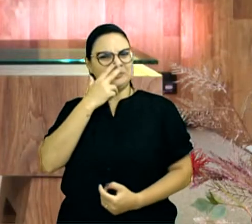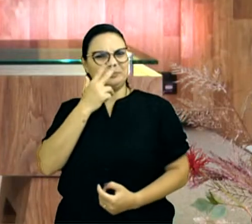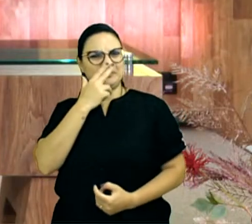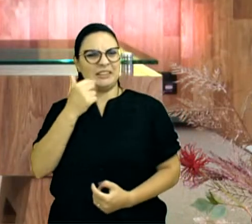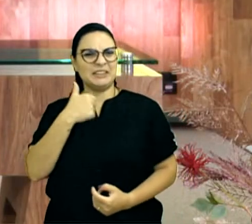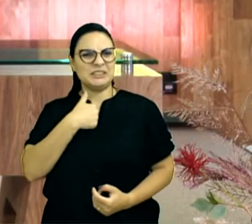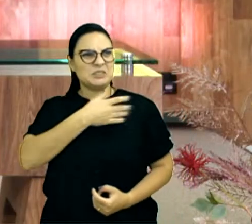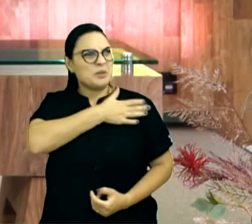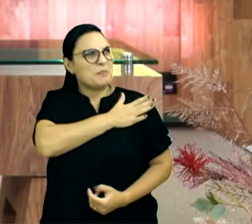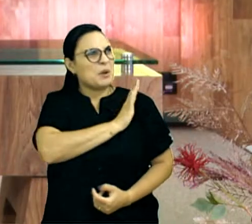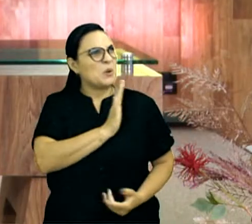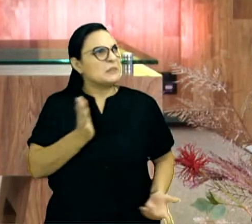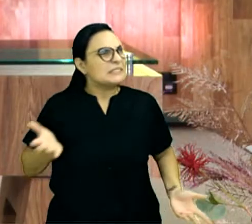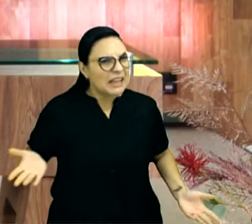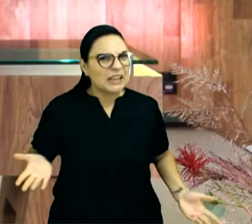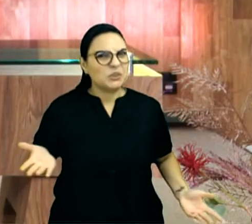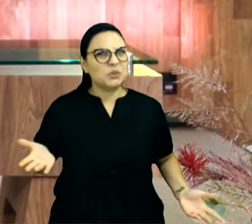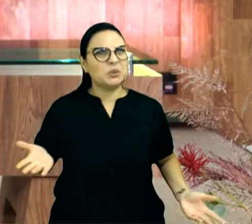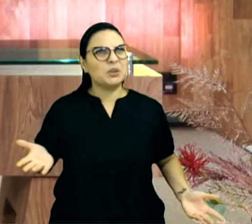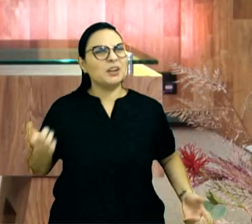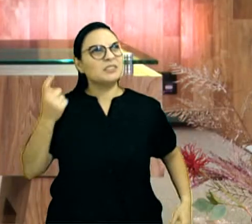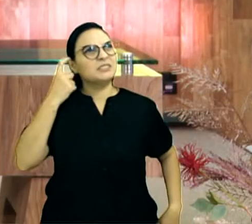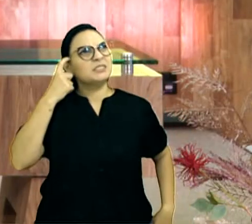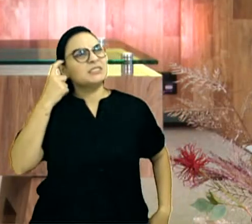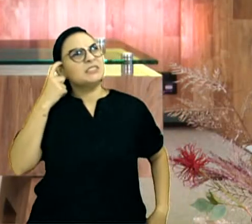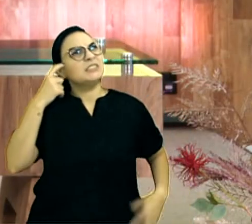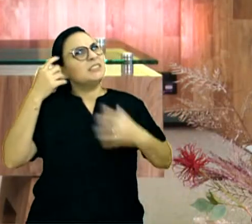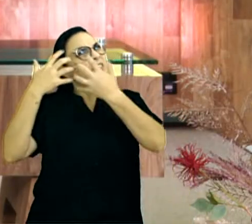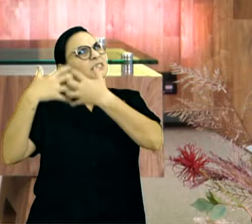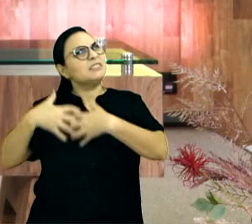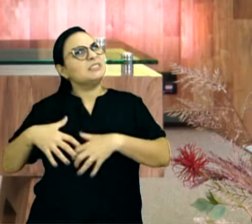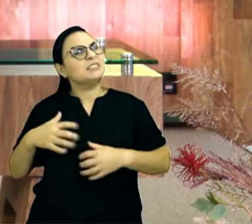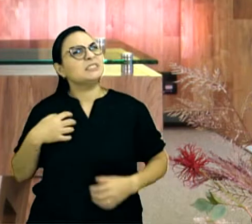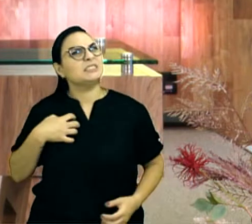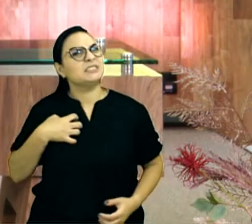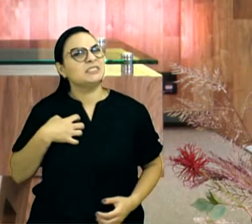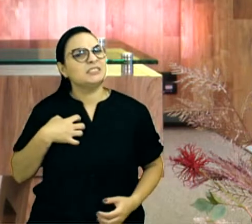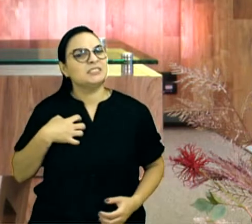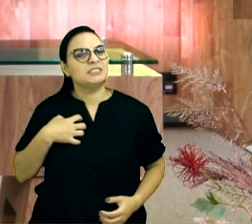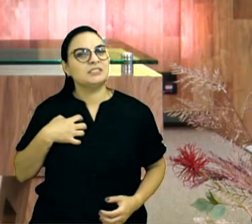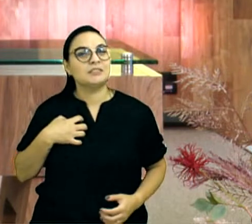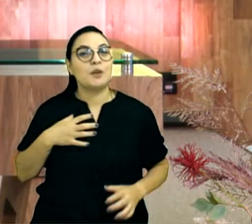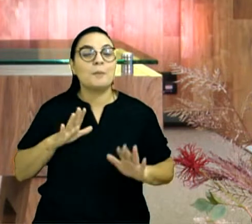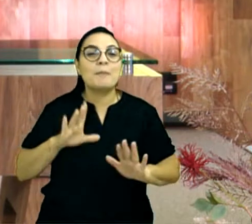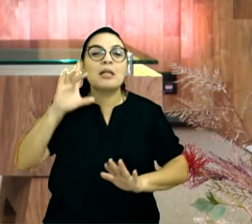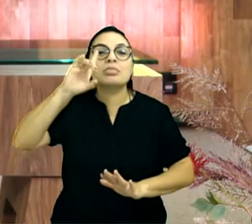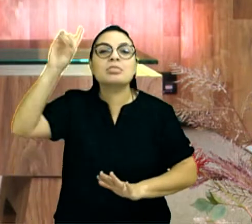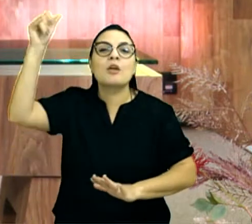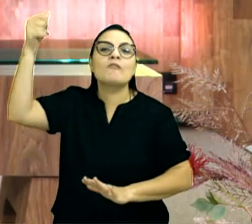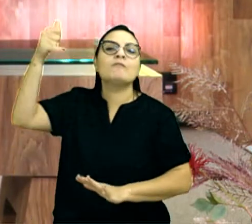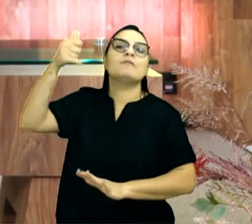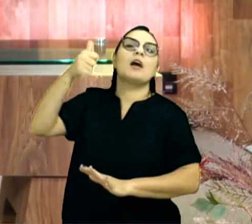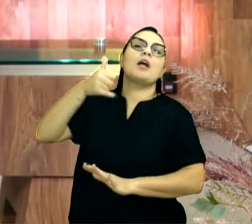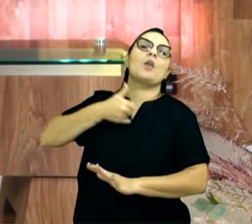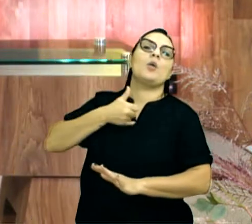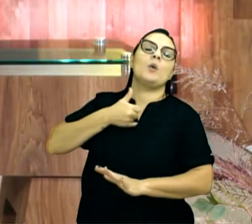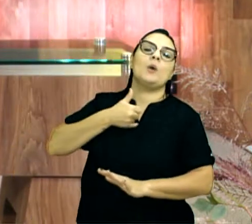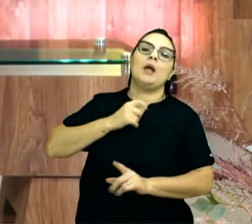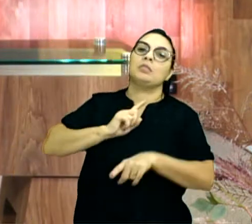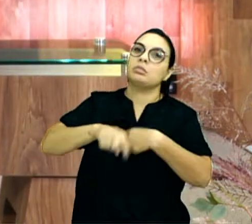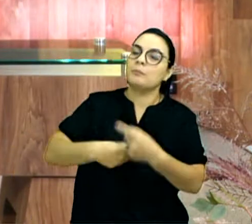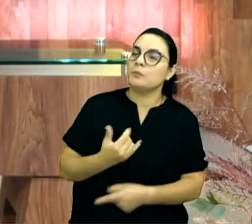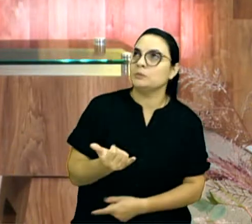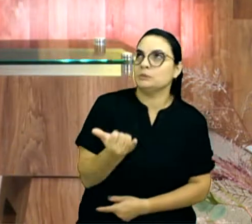preconceituoso você, cara. Meu, eu levei uma lambada, do Senhor, e eu pedi perdão.